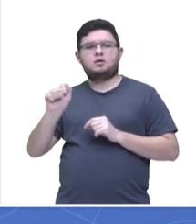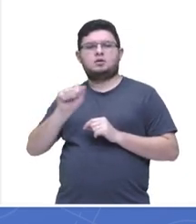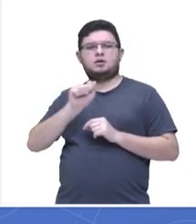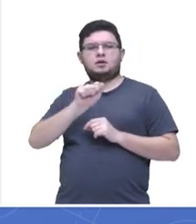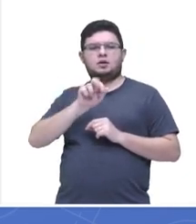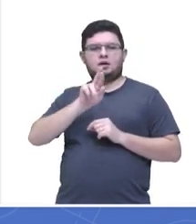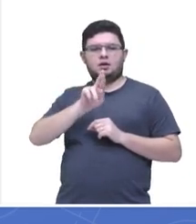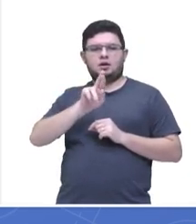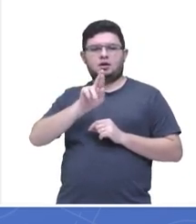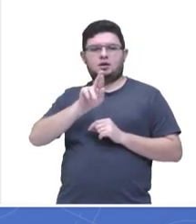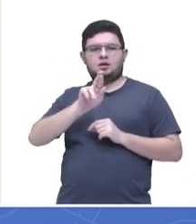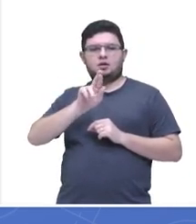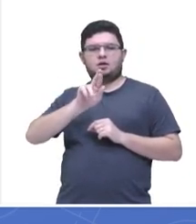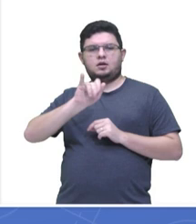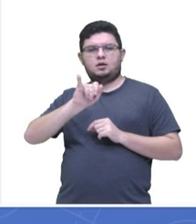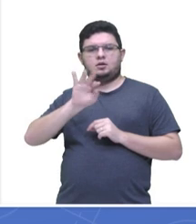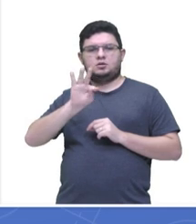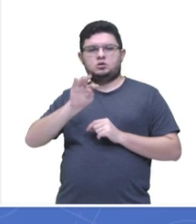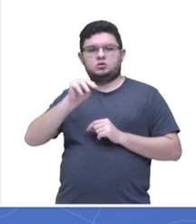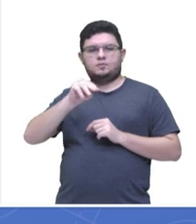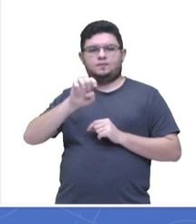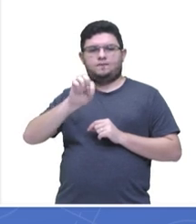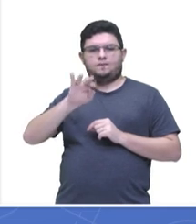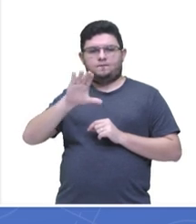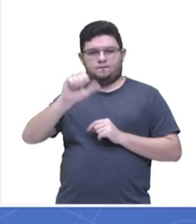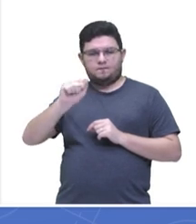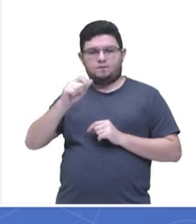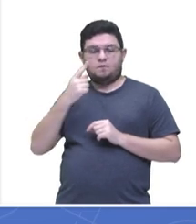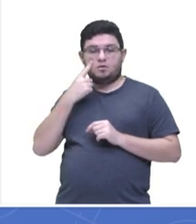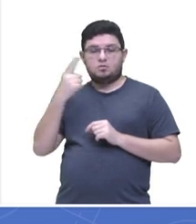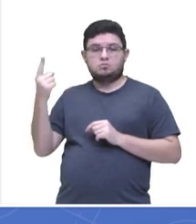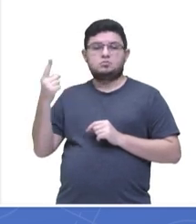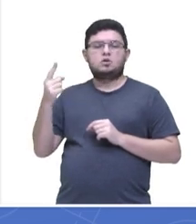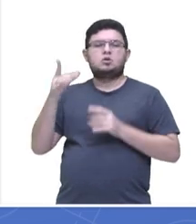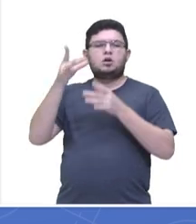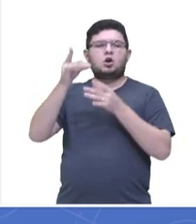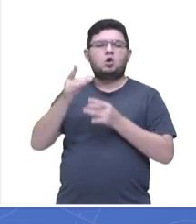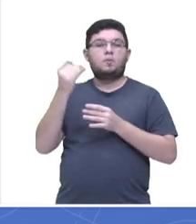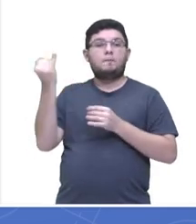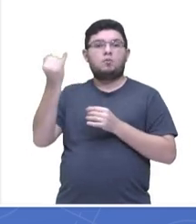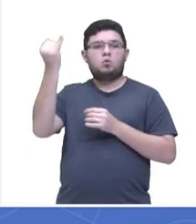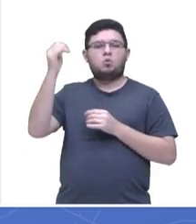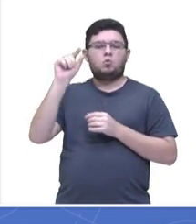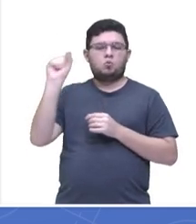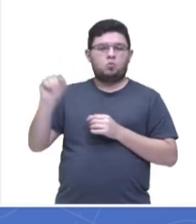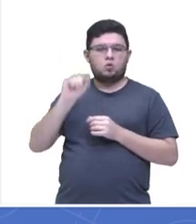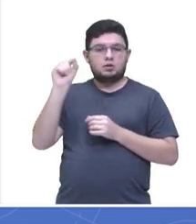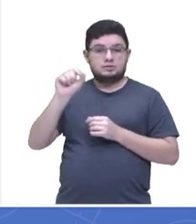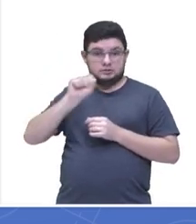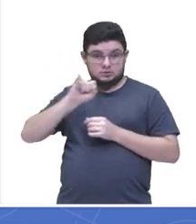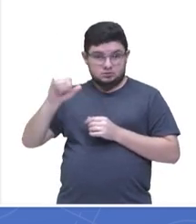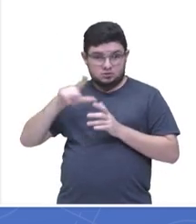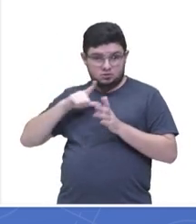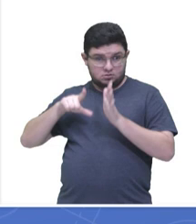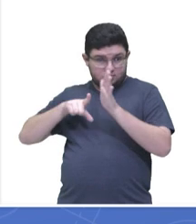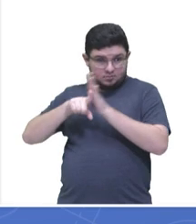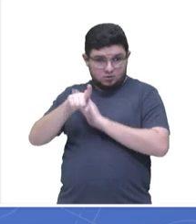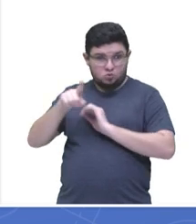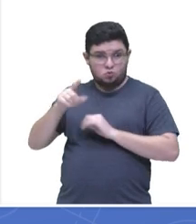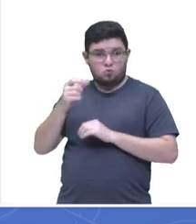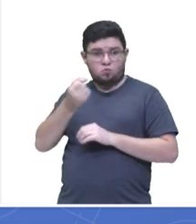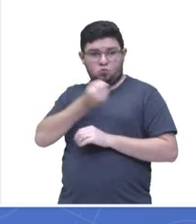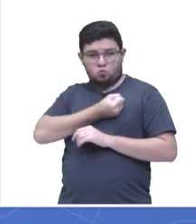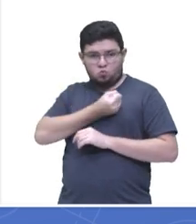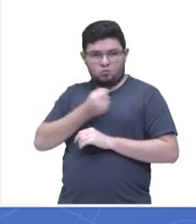aqui, pessoal. toda vez que a questão te der o valor da média aritmética, onde aqui nesse